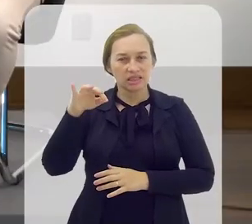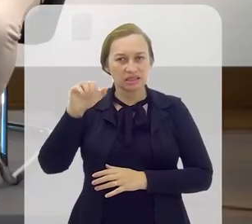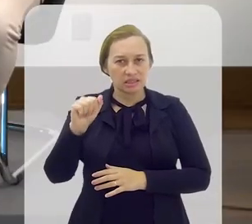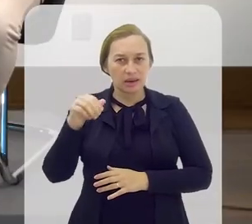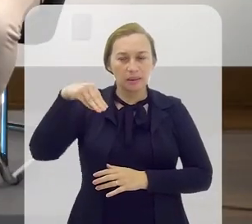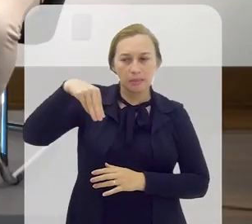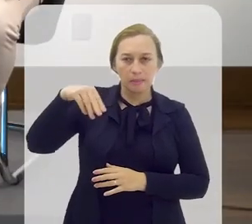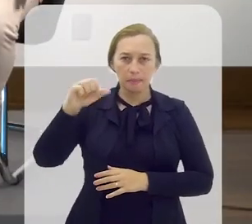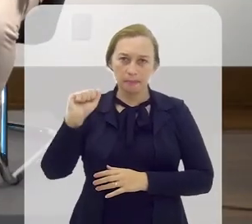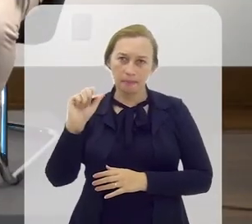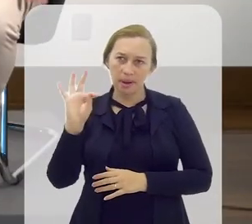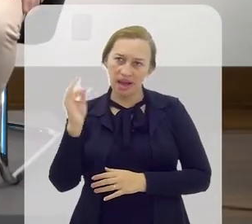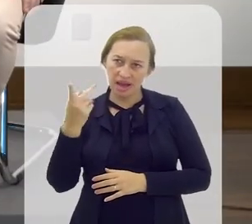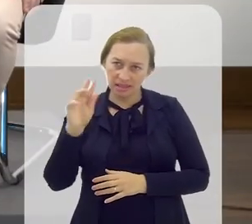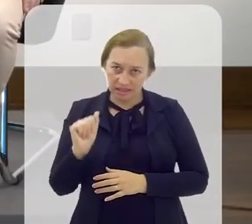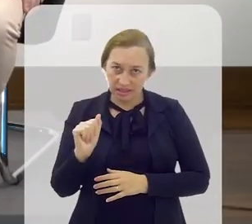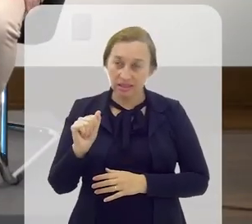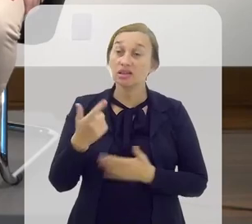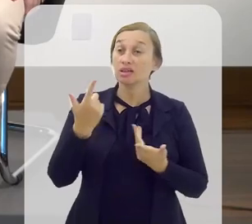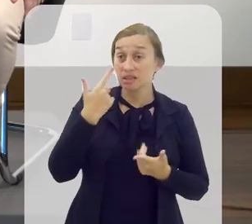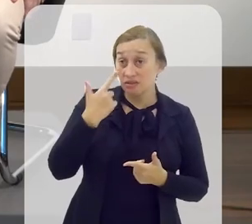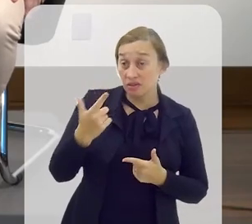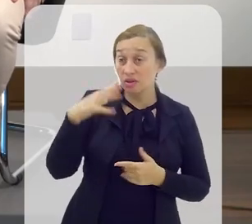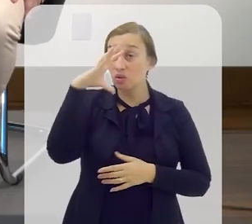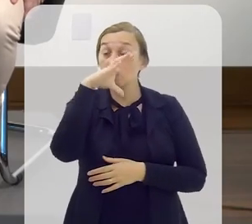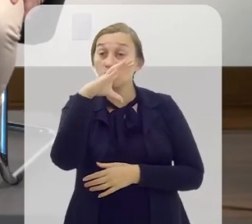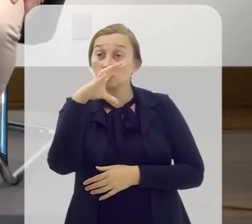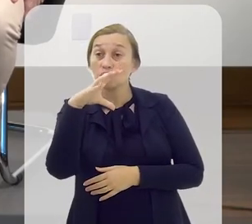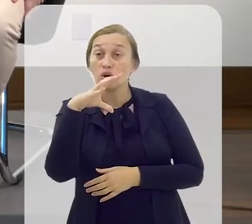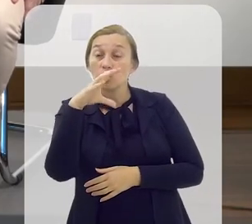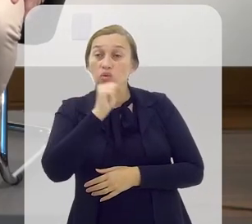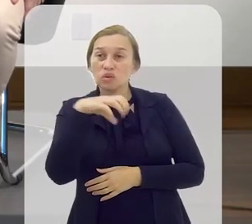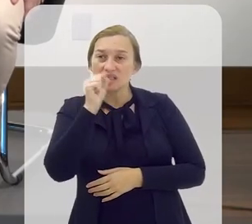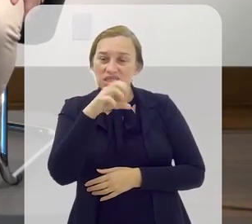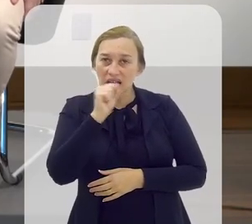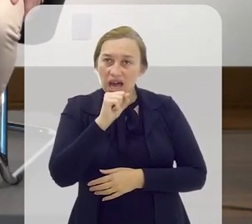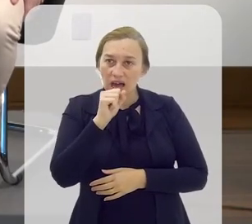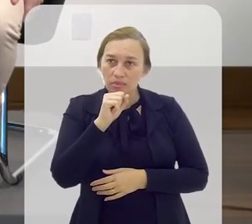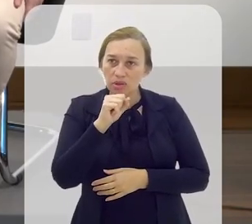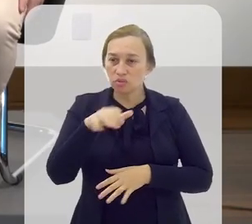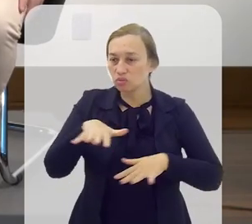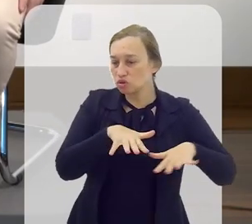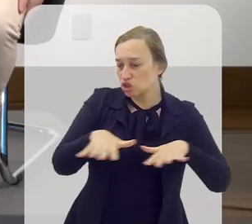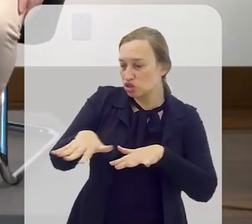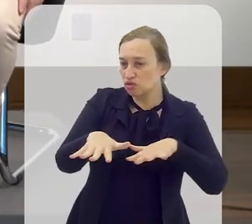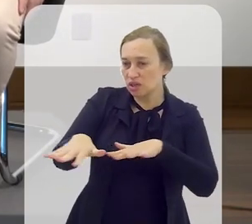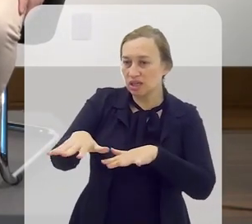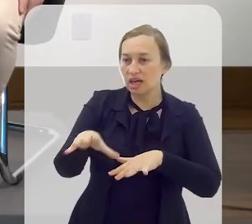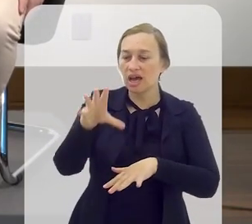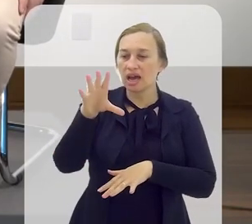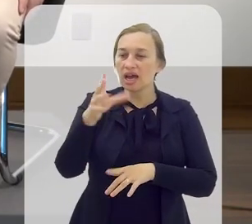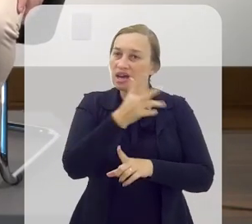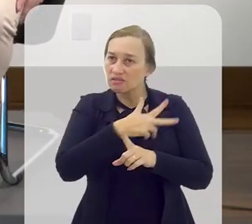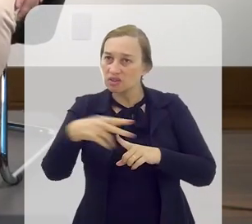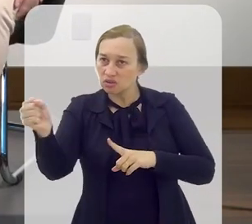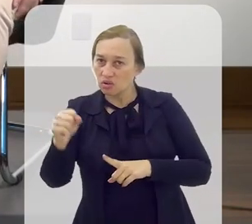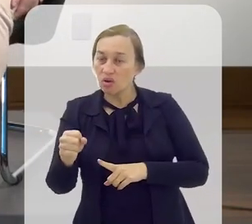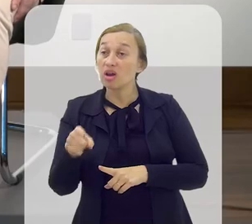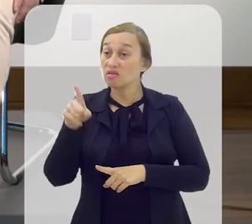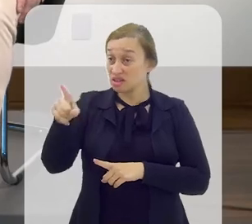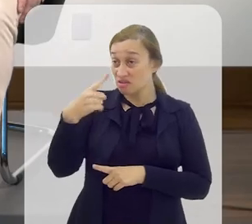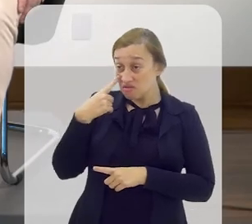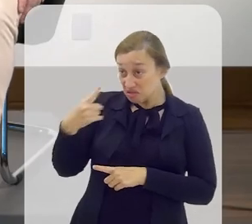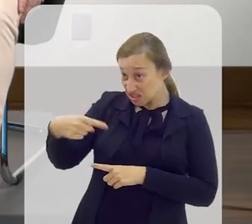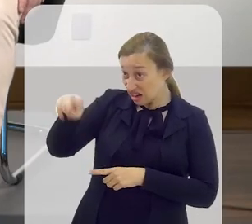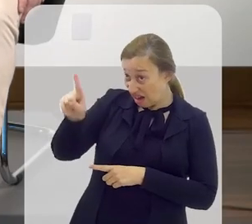conseguido manter. né? Porque nós estávamos lá no Sábado das Campeães e eu vi você passando lá. Digo, gente, esse menino não